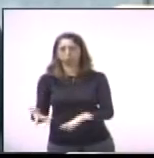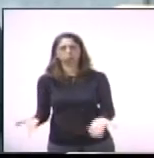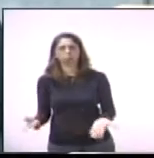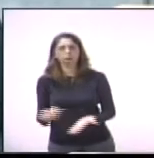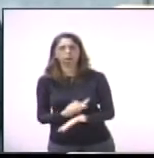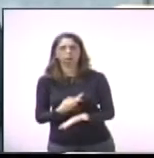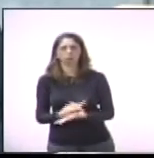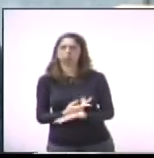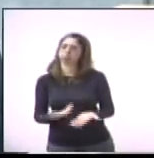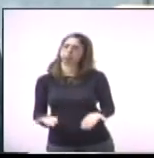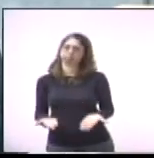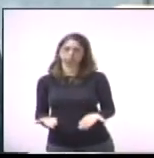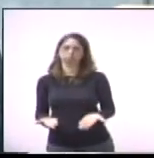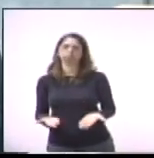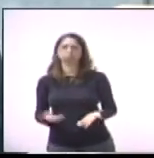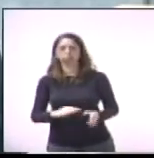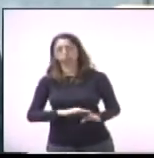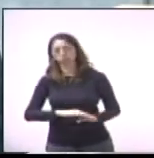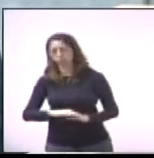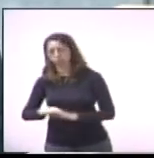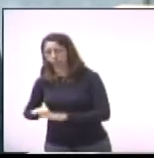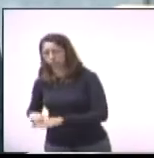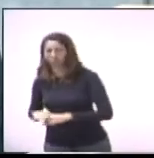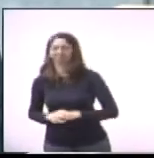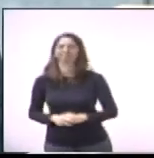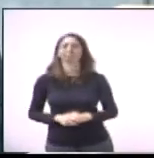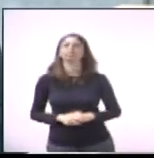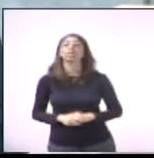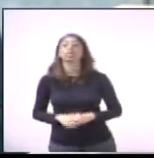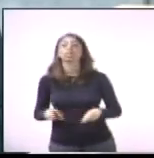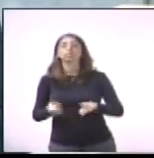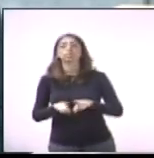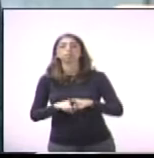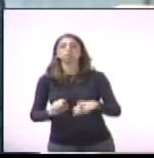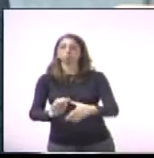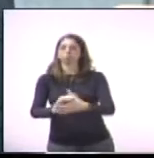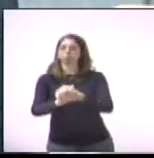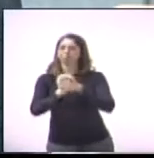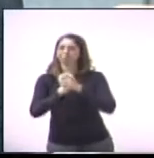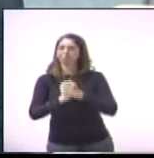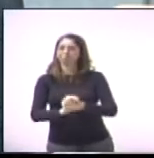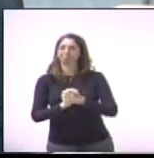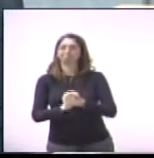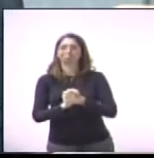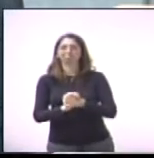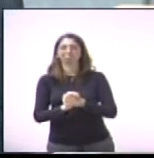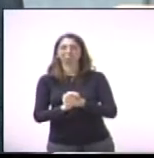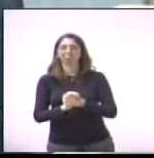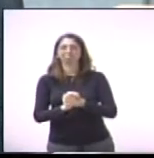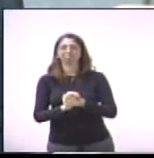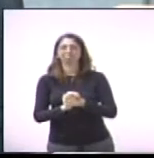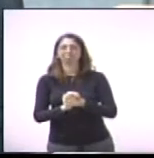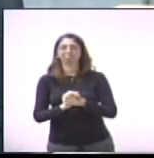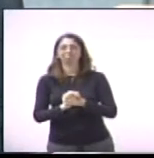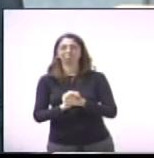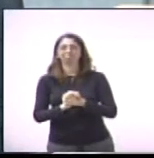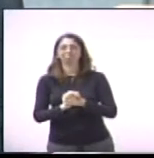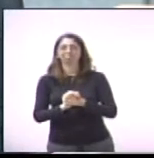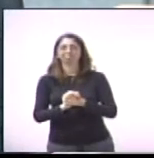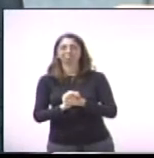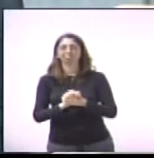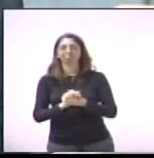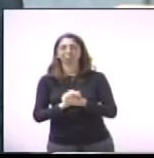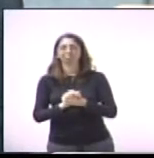Gostaria também de deixar os meus parabéns à Secretaria de Indústria e Comércio, a todos os funcionários, a